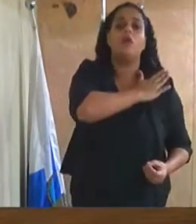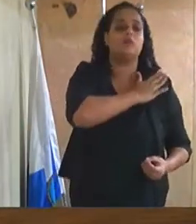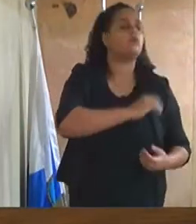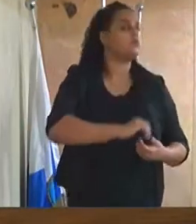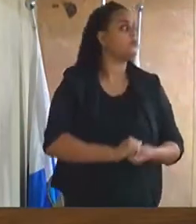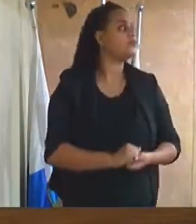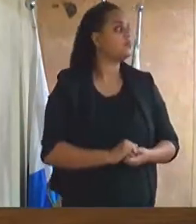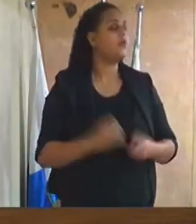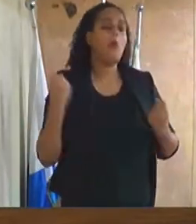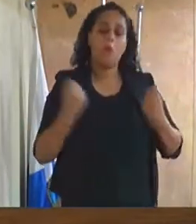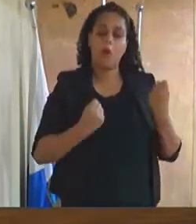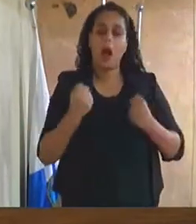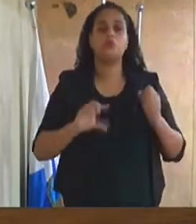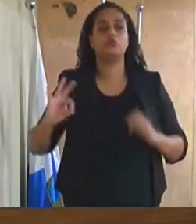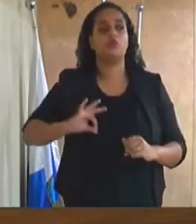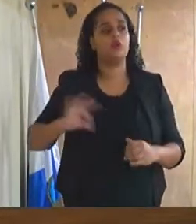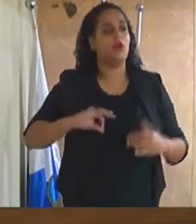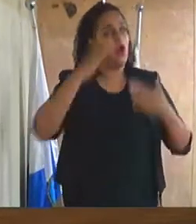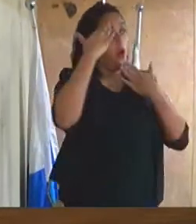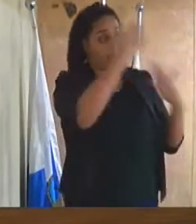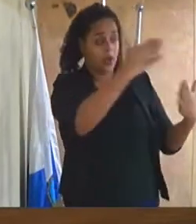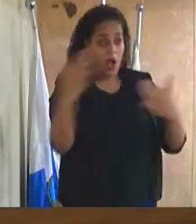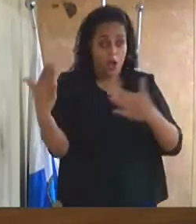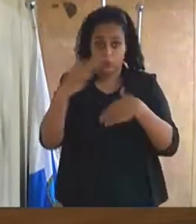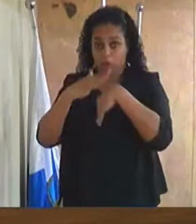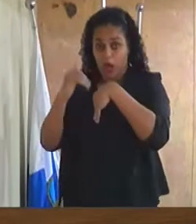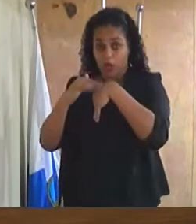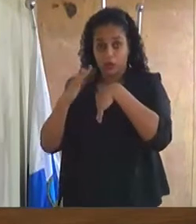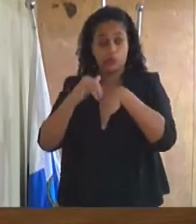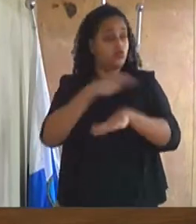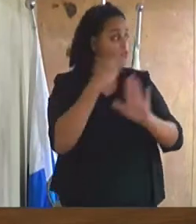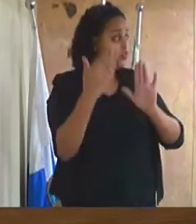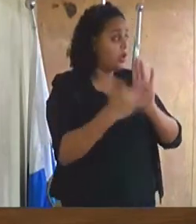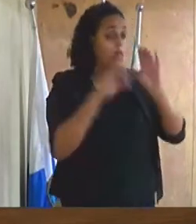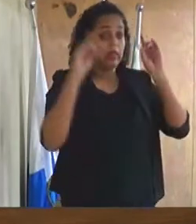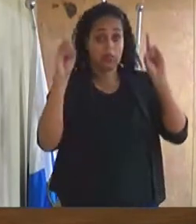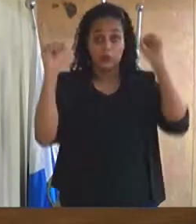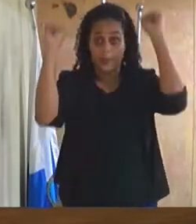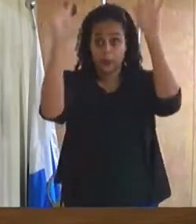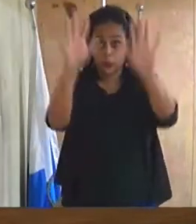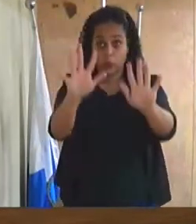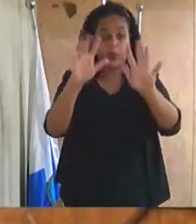Obrigado. Muito obrigado pelo carinho de todos e Deus abençoe.